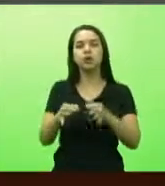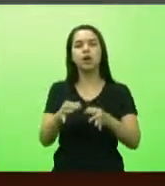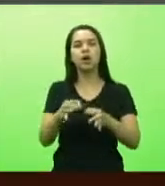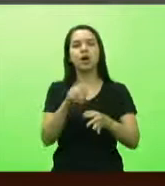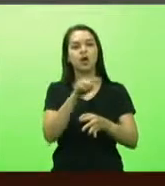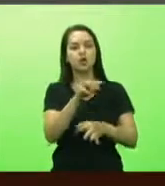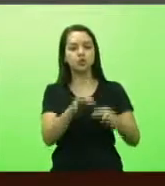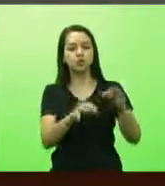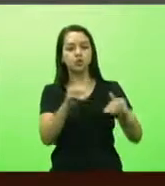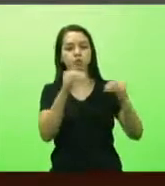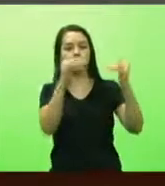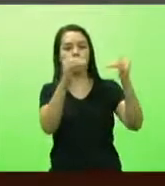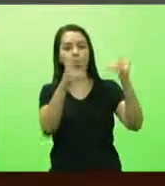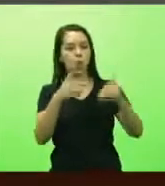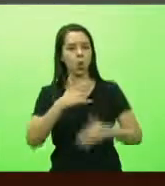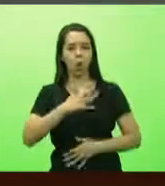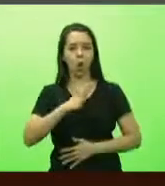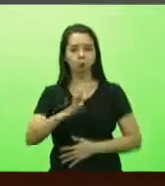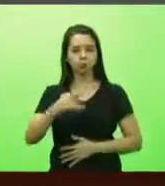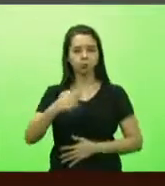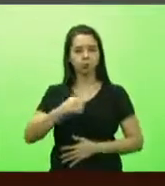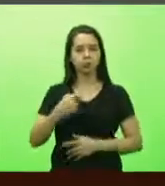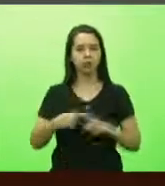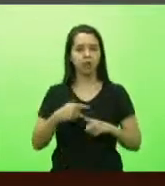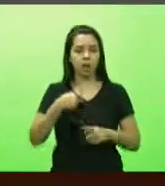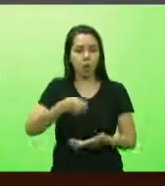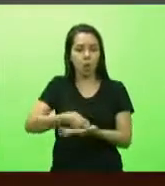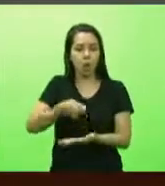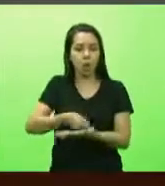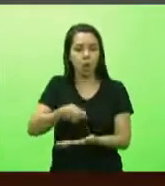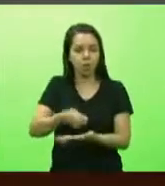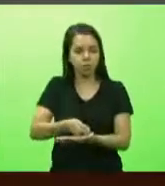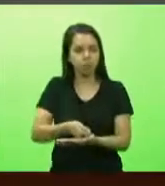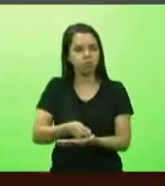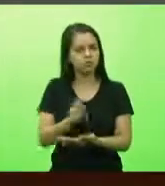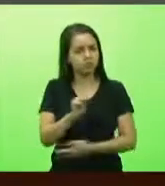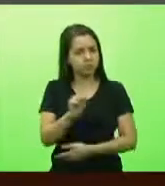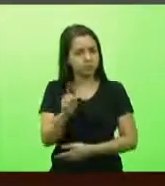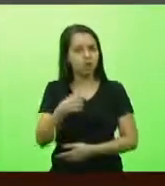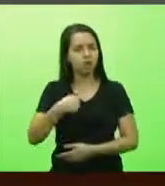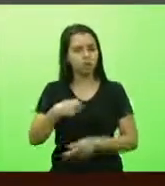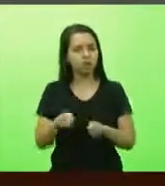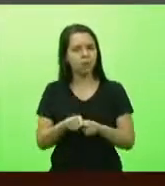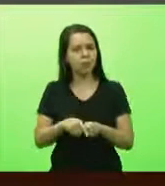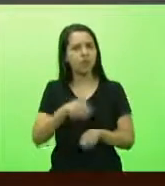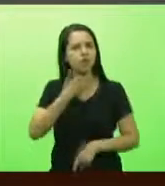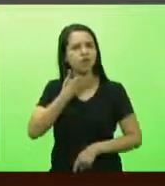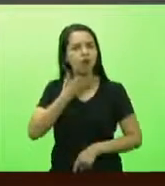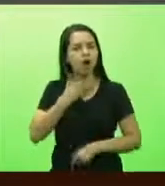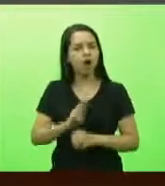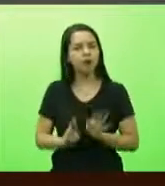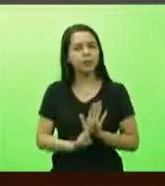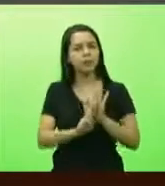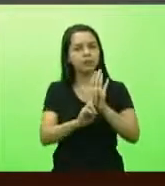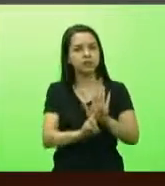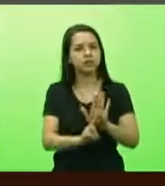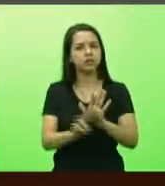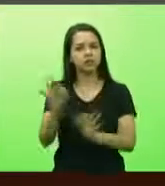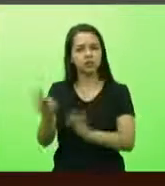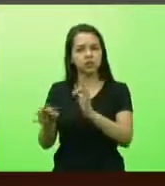porque faz essas cobranças, está enganado, esse deputado também é a voz dos desembargadores que não tem vez e nem oportunidade.